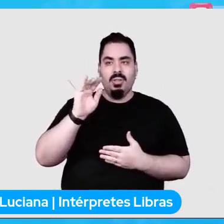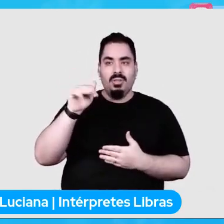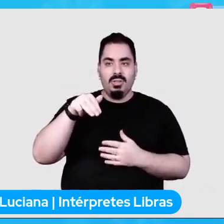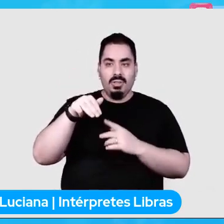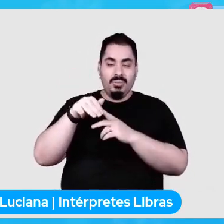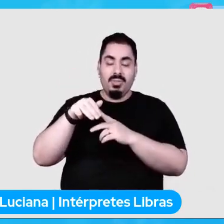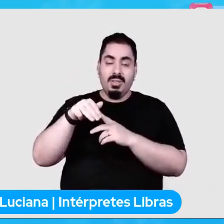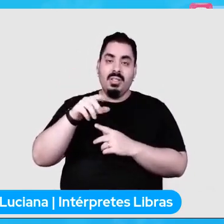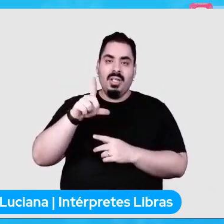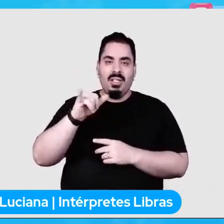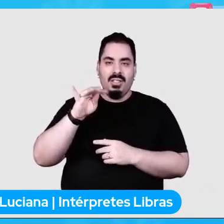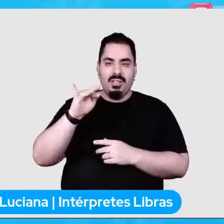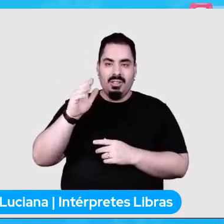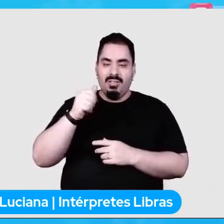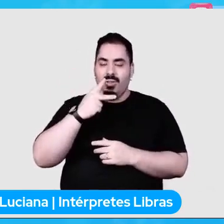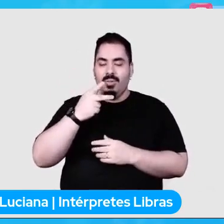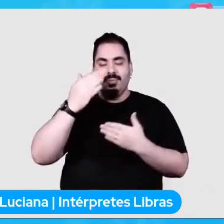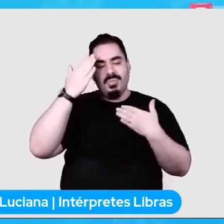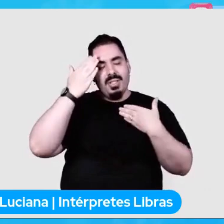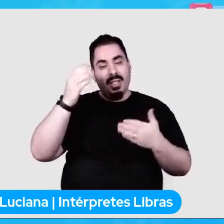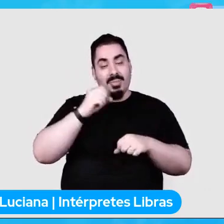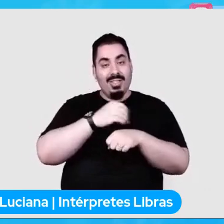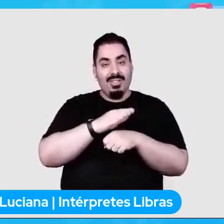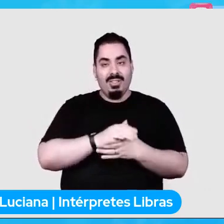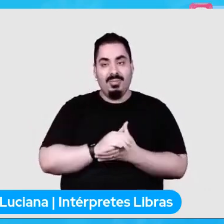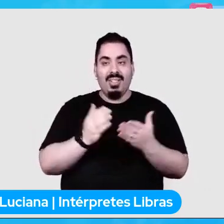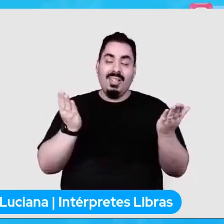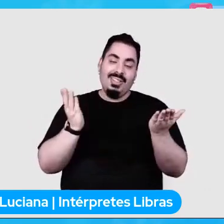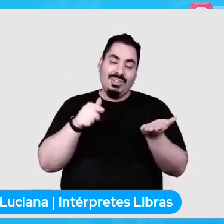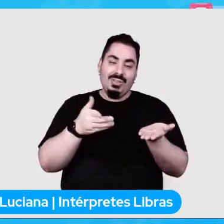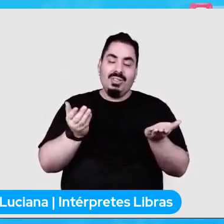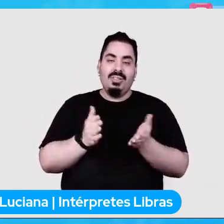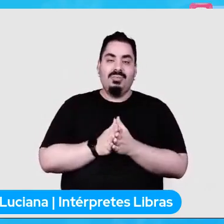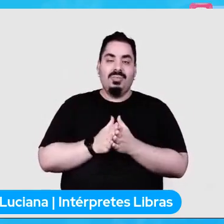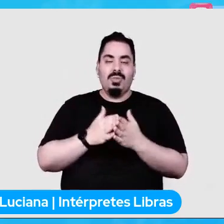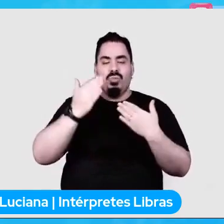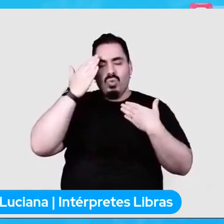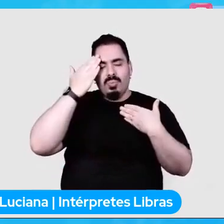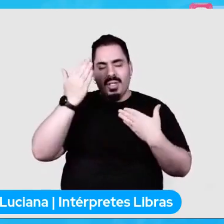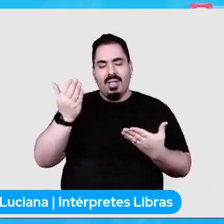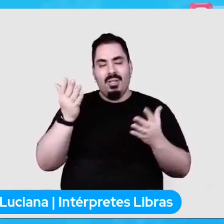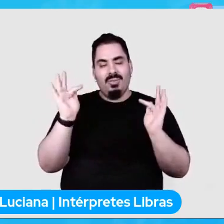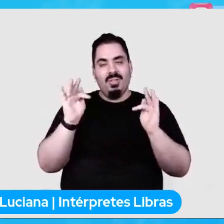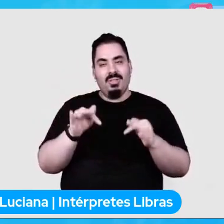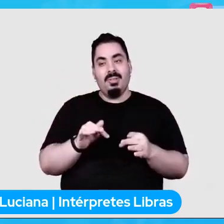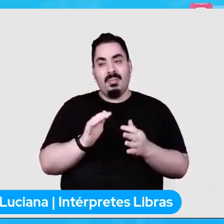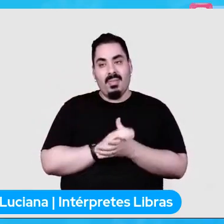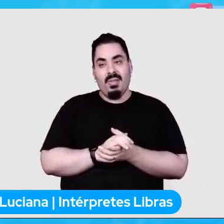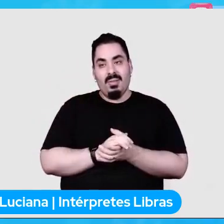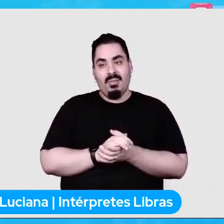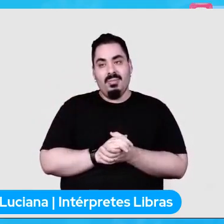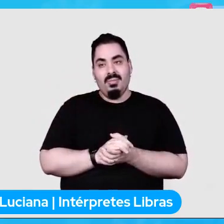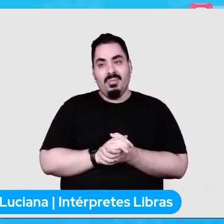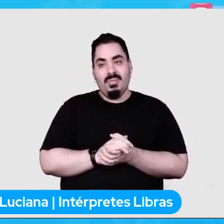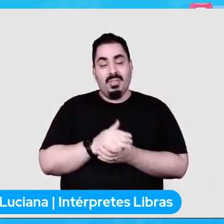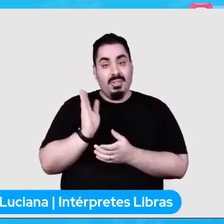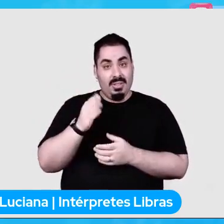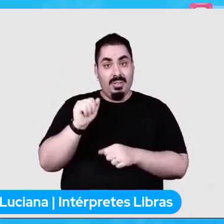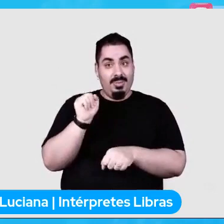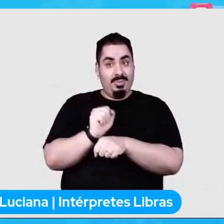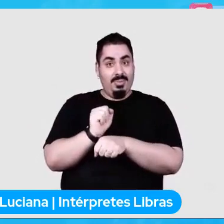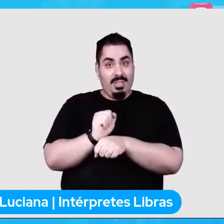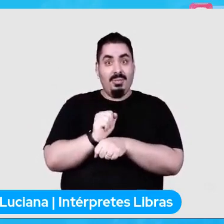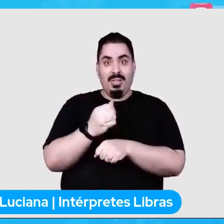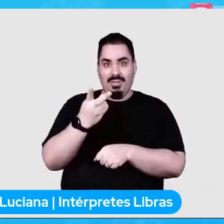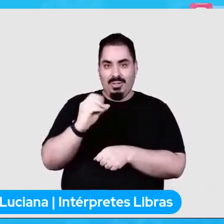isso Betinho a gente está finalizando agora nossa muitíssimo obrigada por estar presente já estamos aguardando em 2022